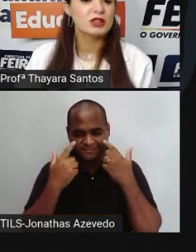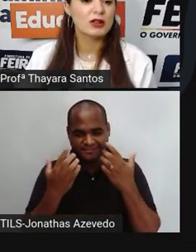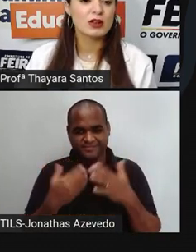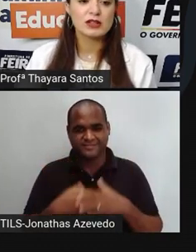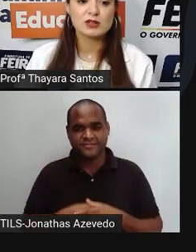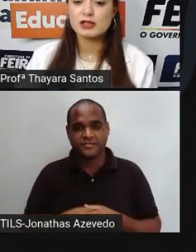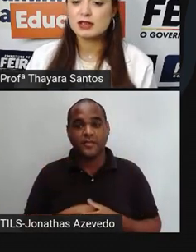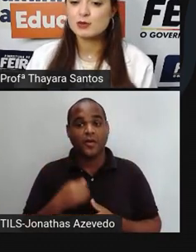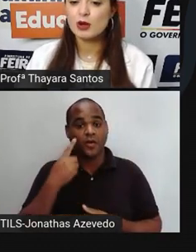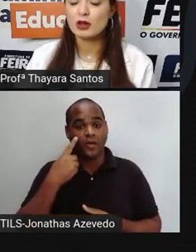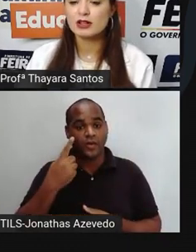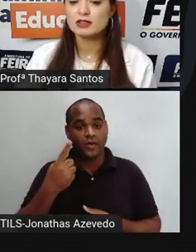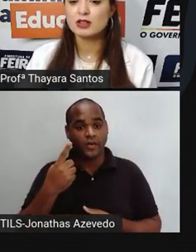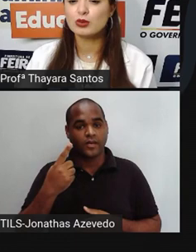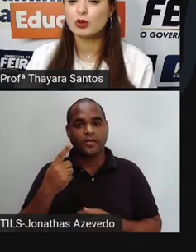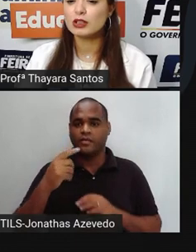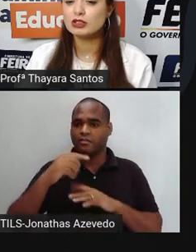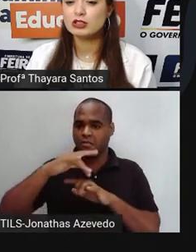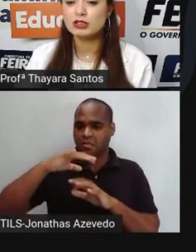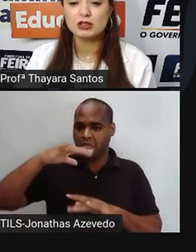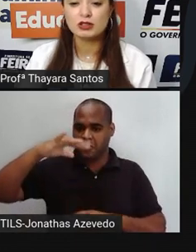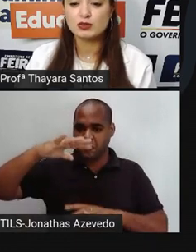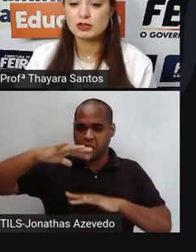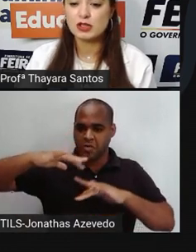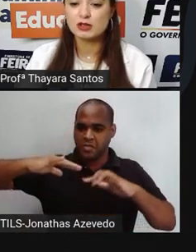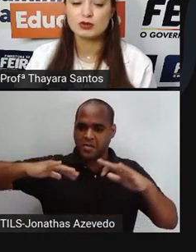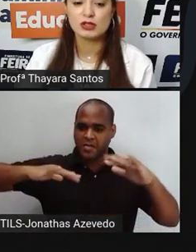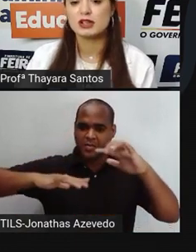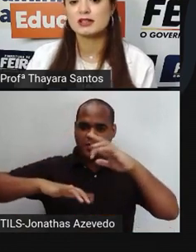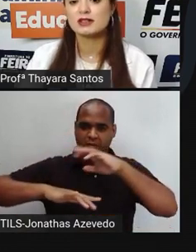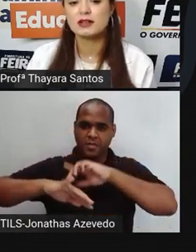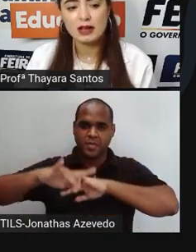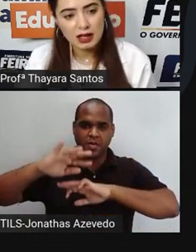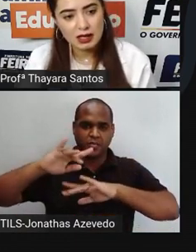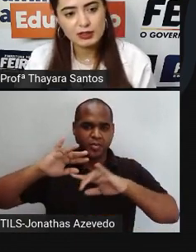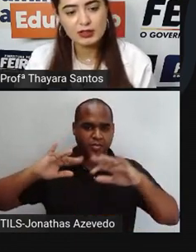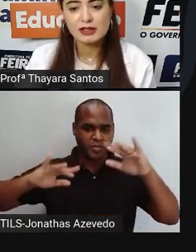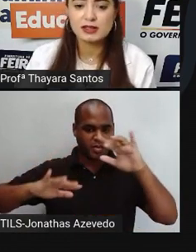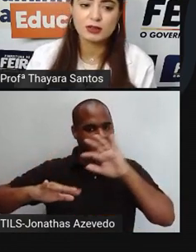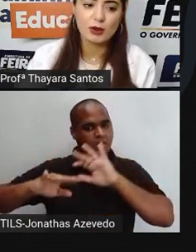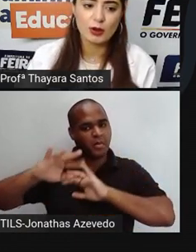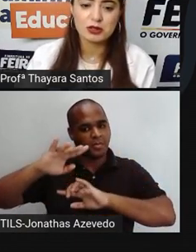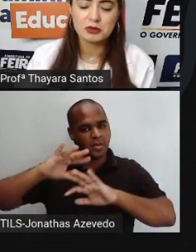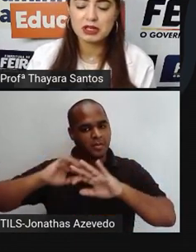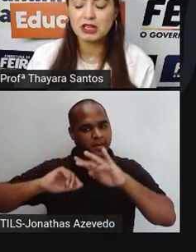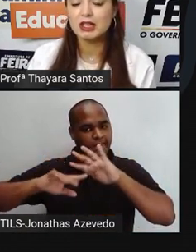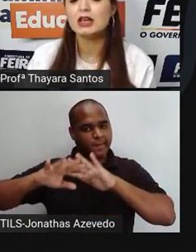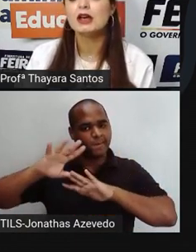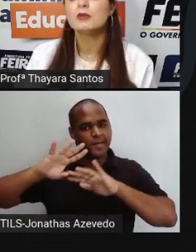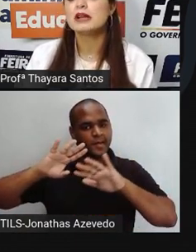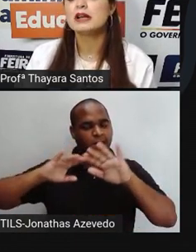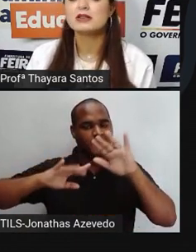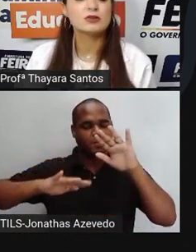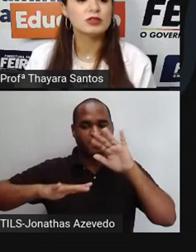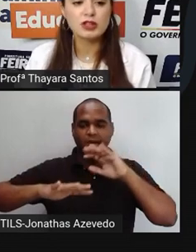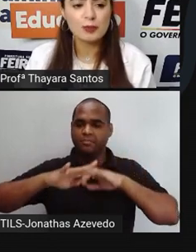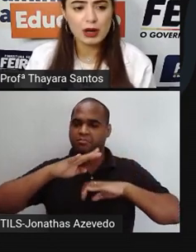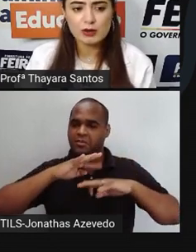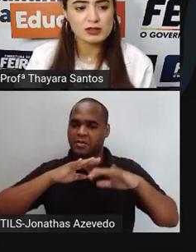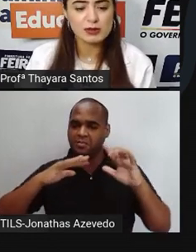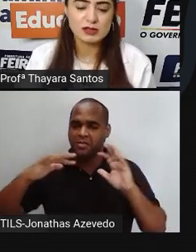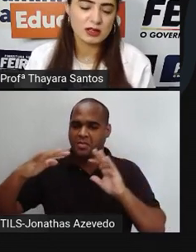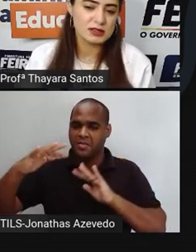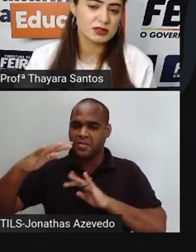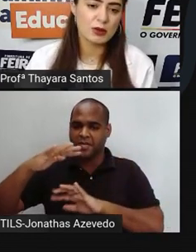No estado gasoso, essas moléculas estão todas distantes umas das outras. Elas interagem, se tocam aqui. Mas elas não estão